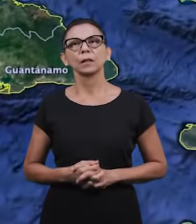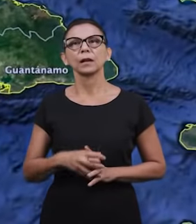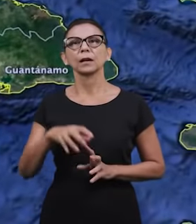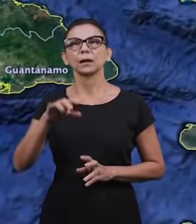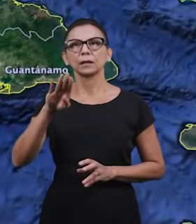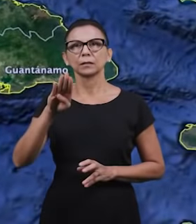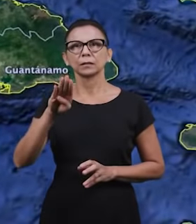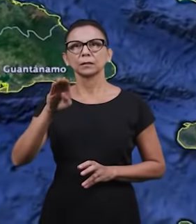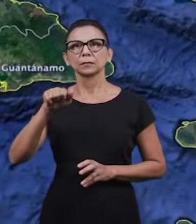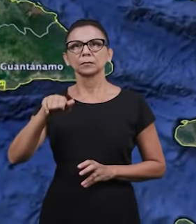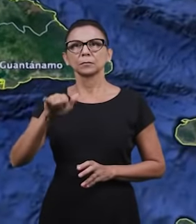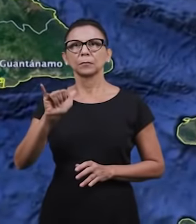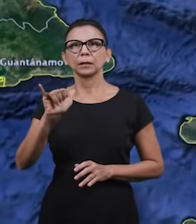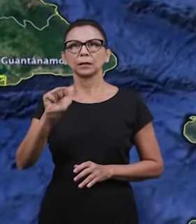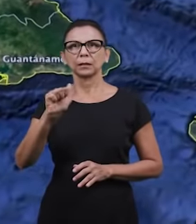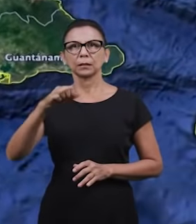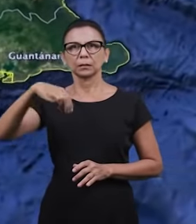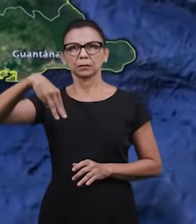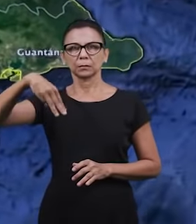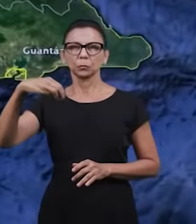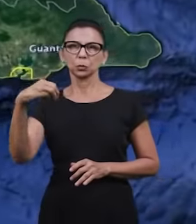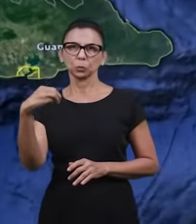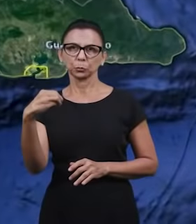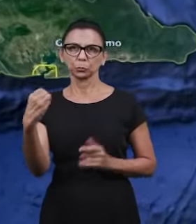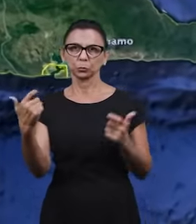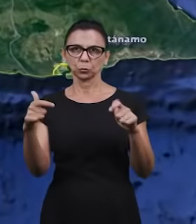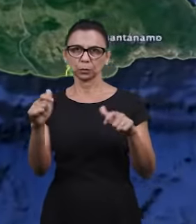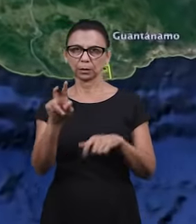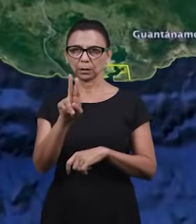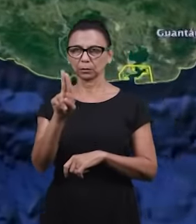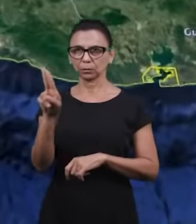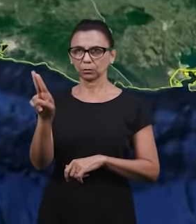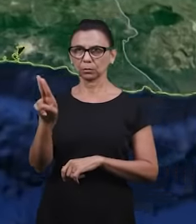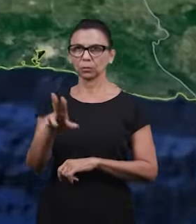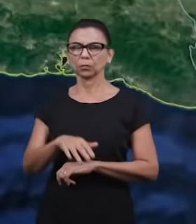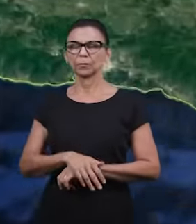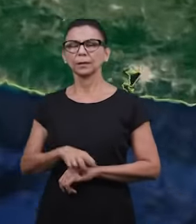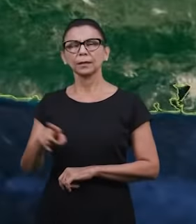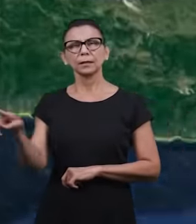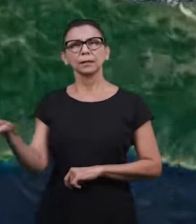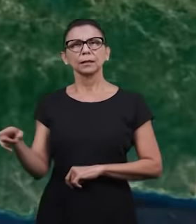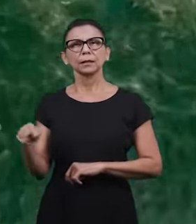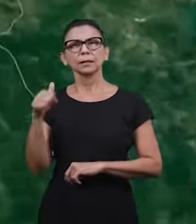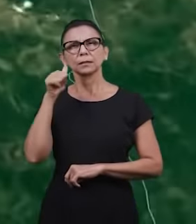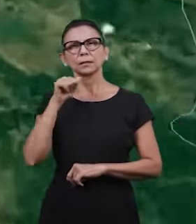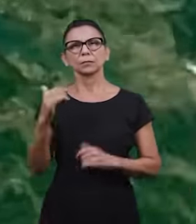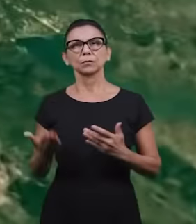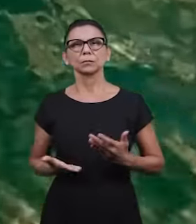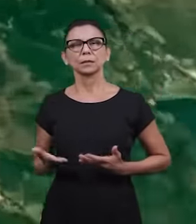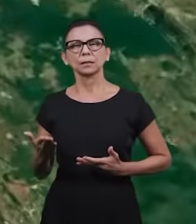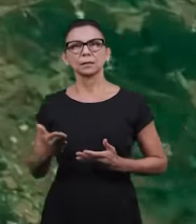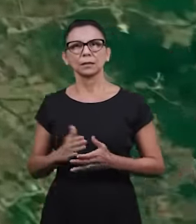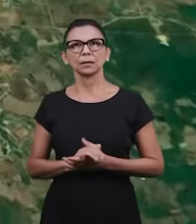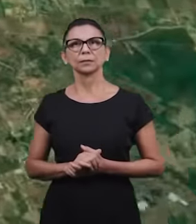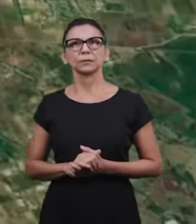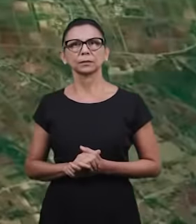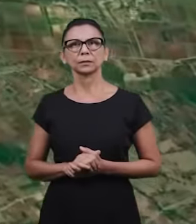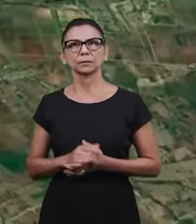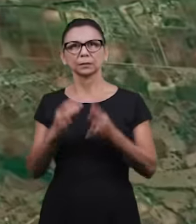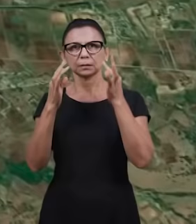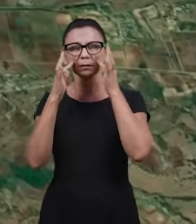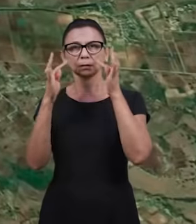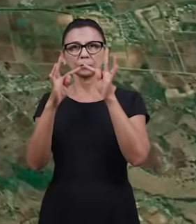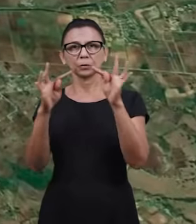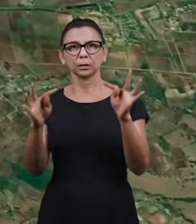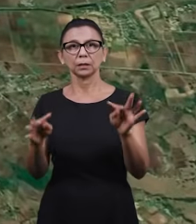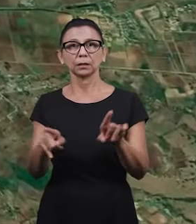Ali nós receberemos o testemunho da irmã Yamilke. Ela é da igreja ali e que o obreiro responsável pela igreja em